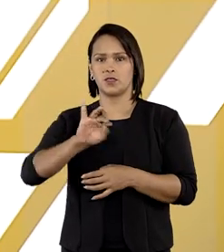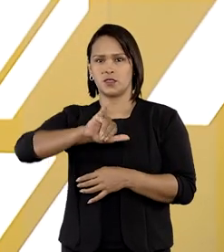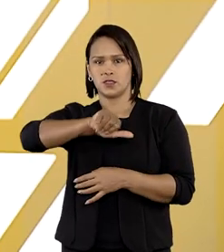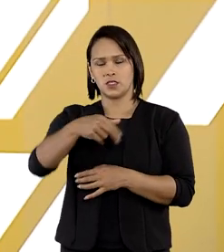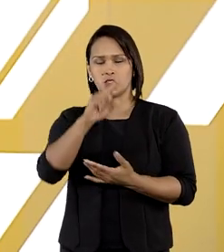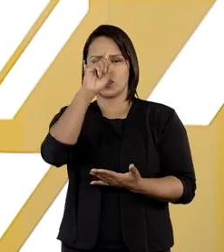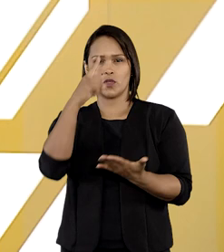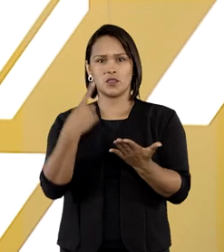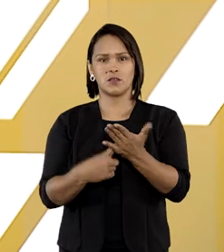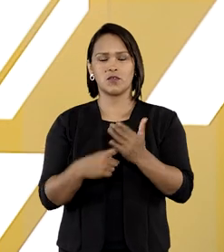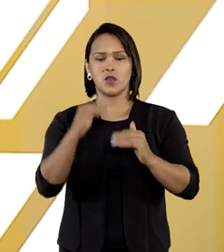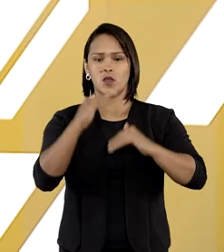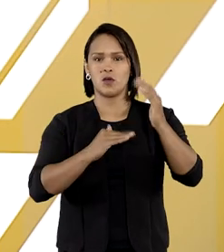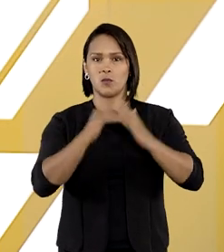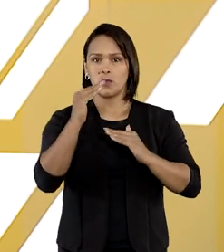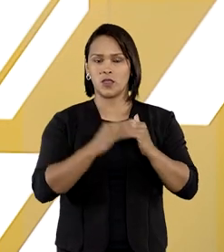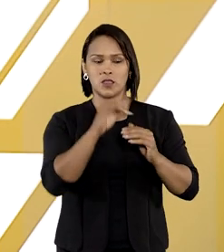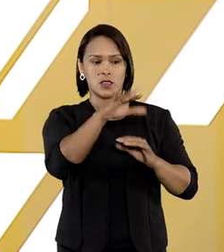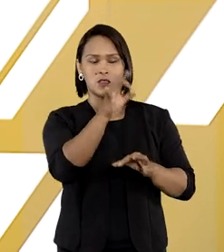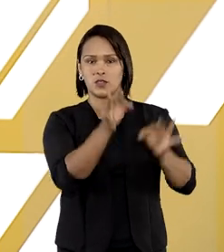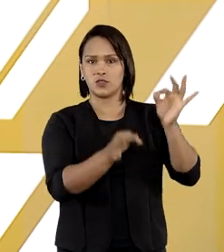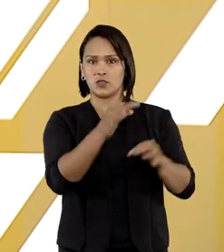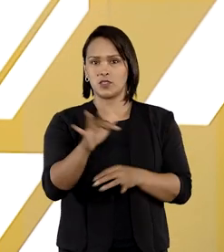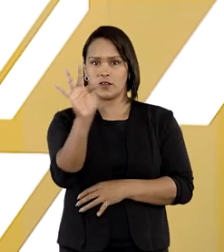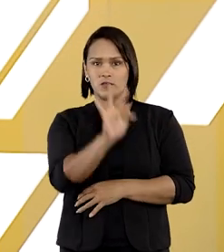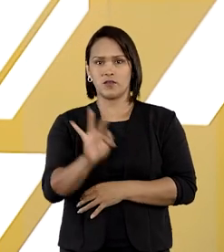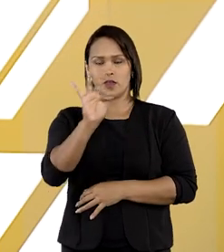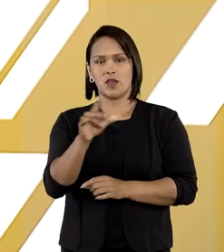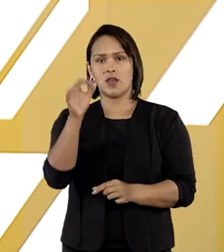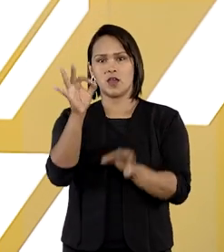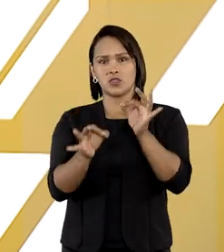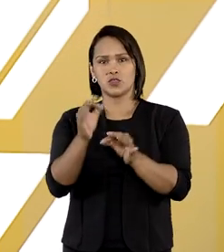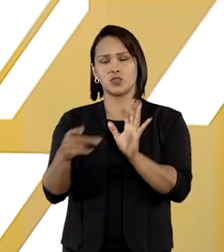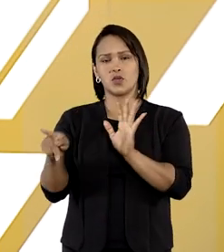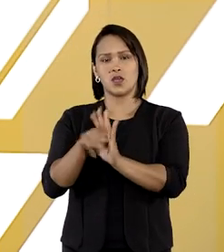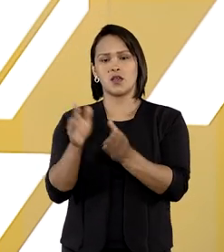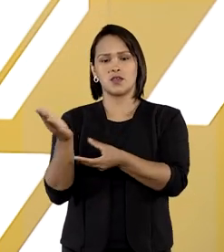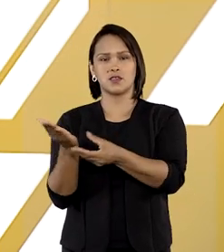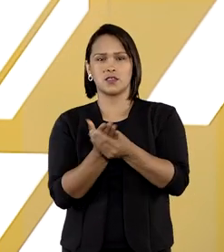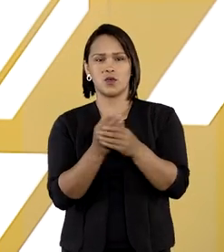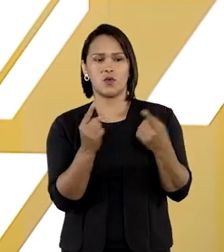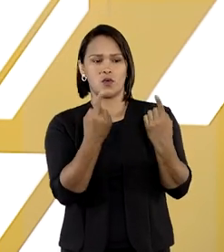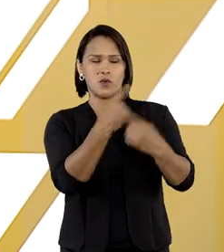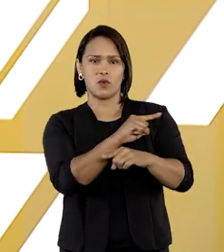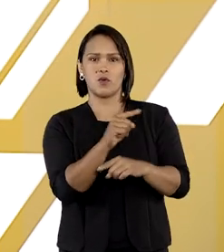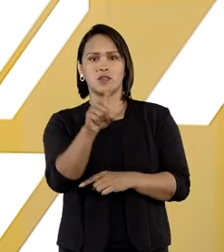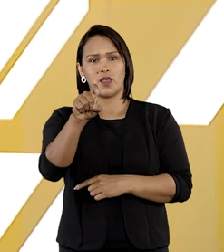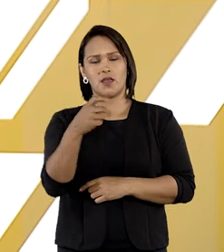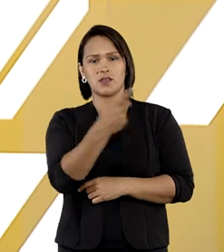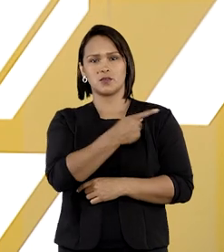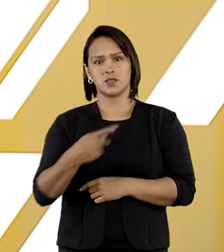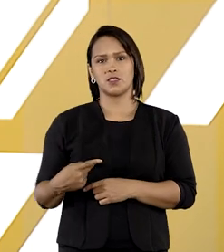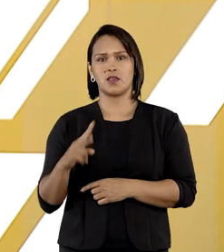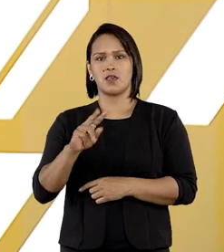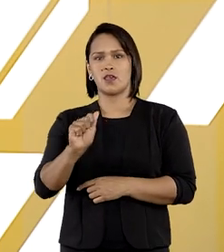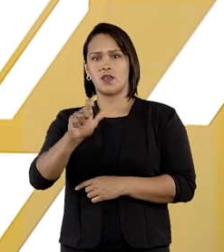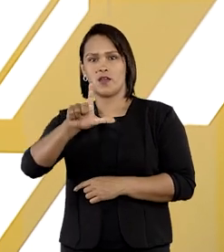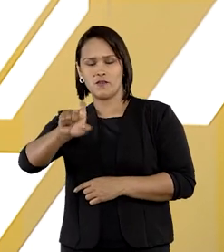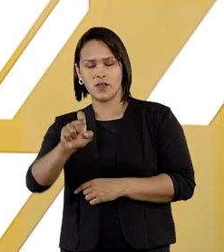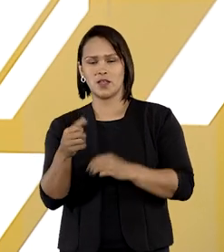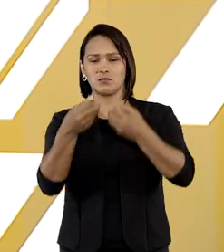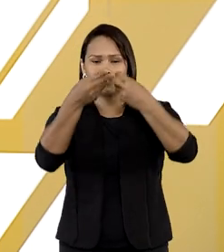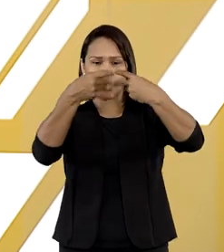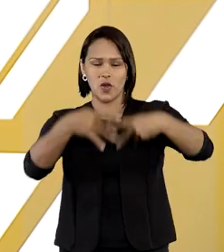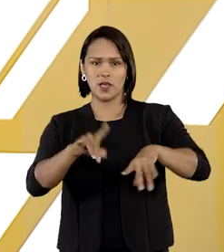da Justiça Federal para julgar a ação penal contra a ex-presidente da Vale por tragédia de Brumadinho. Agora,